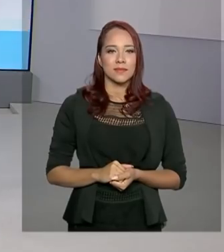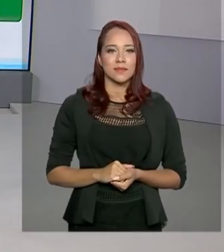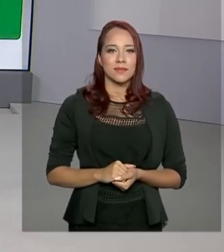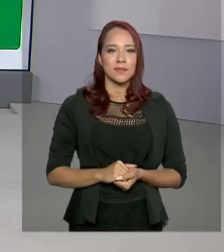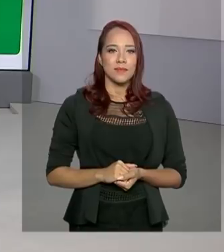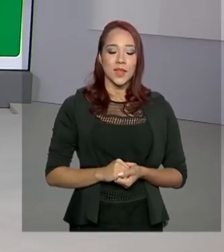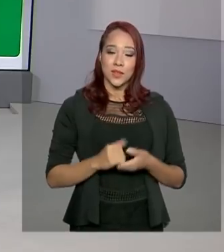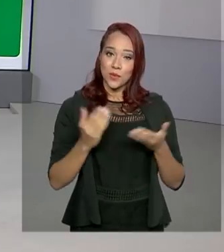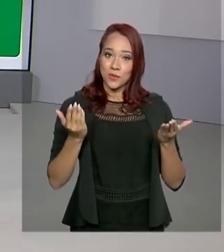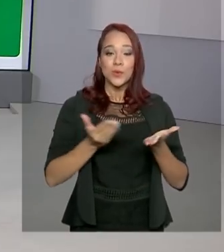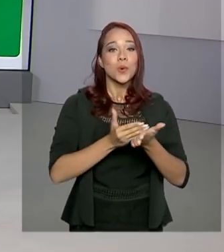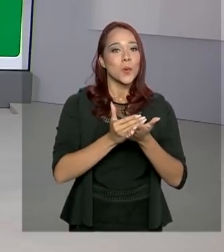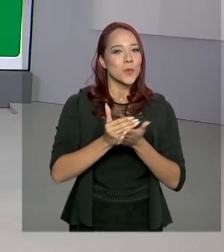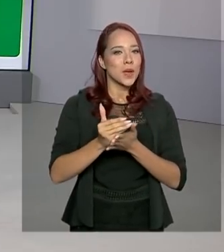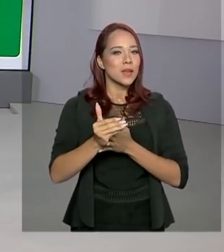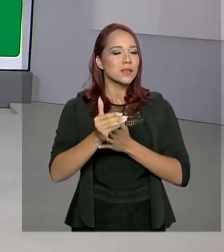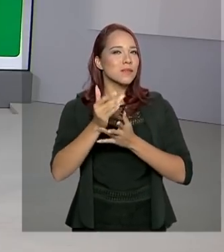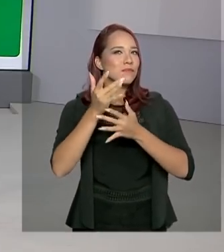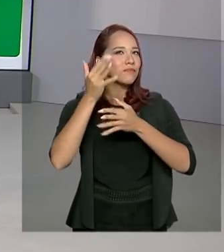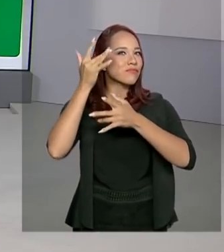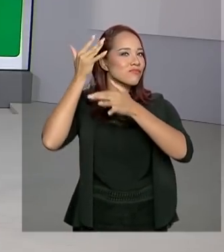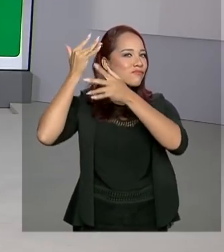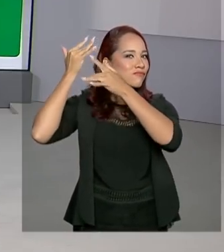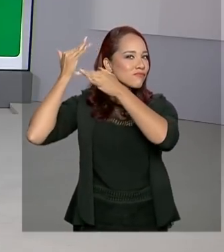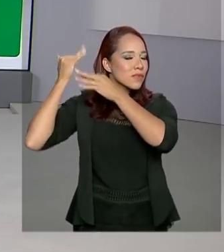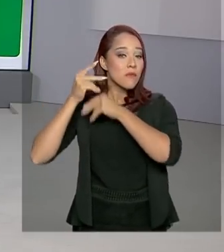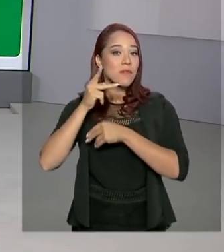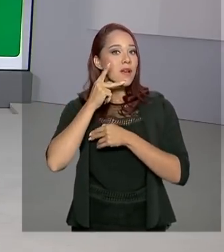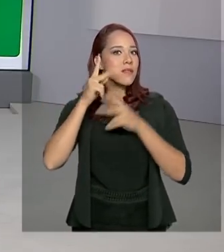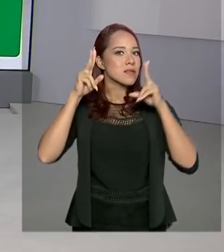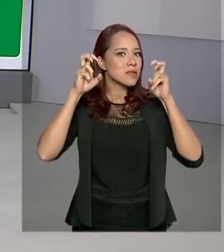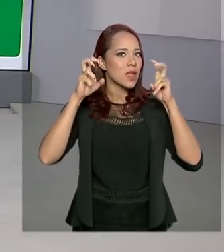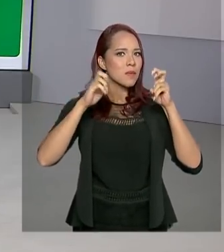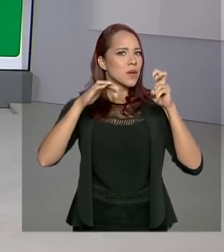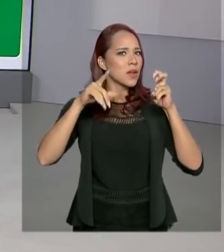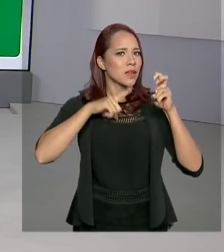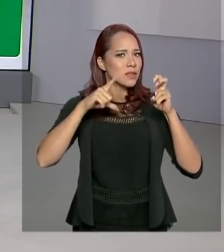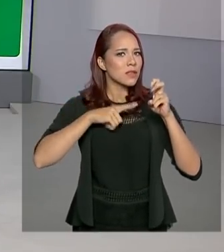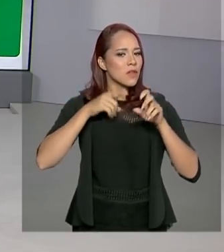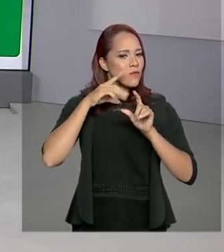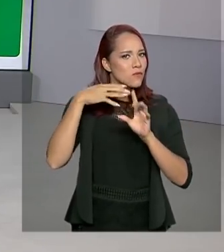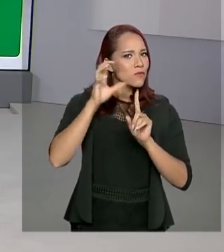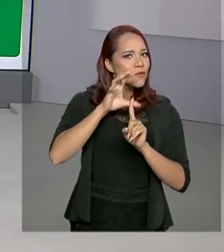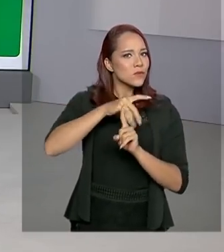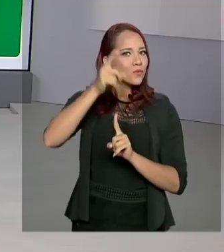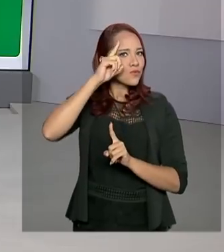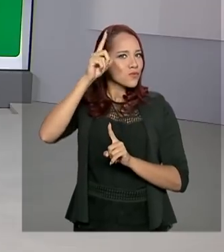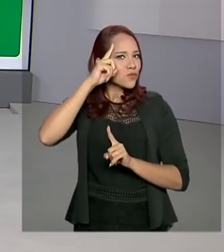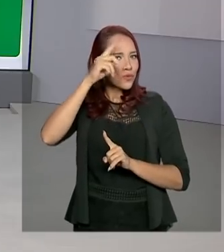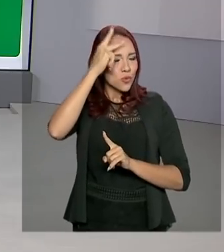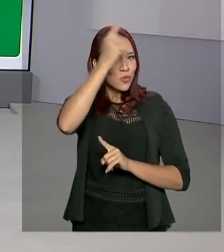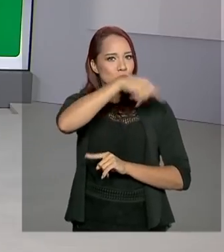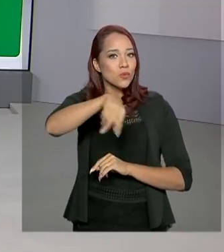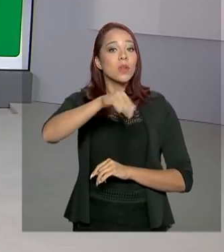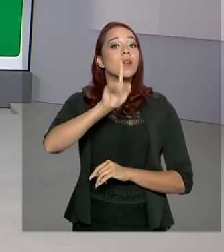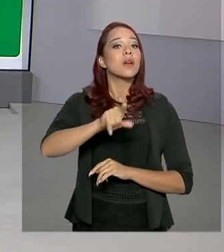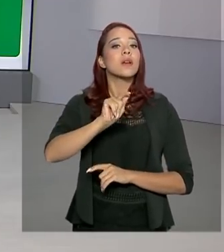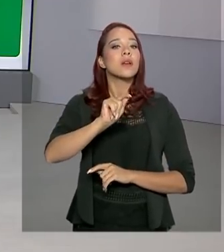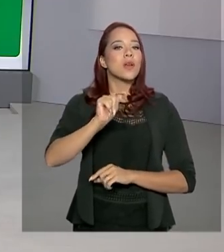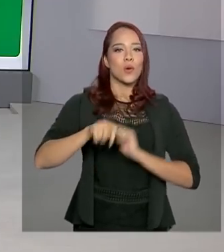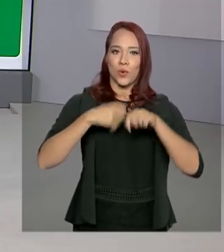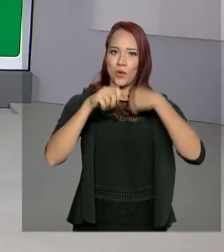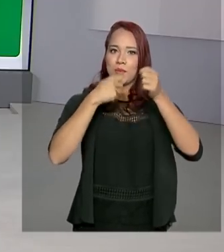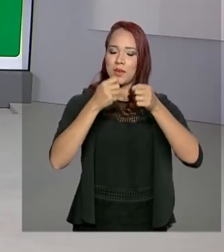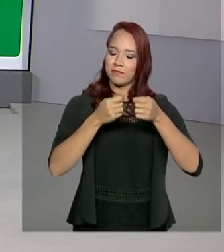A gente começa a nossa viagem no tempo falando de um assunto que afeta o dia a dia de todo mundo. Roberto, economia. É, Renata.